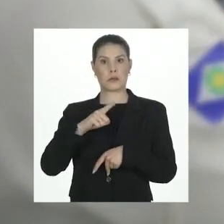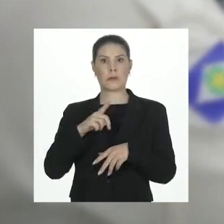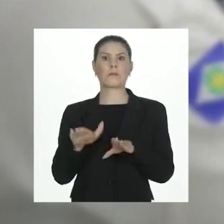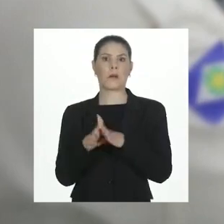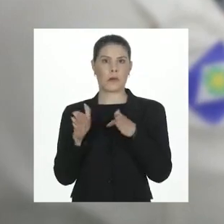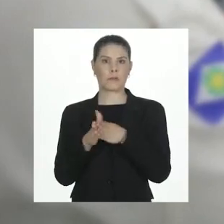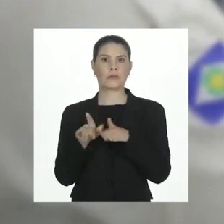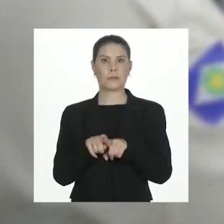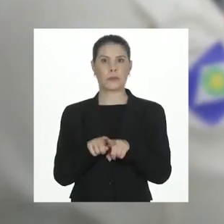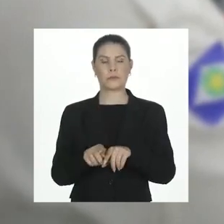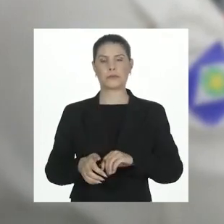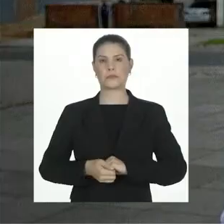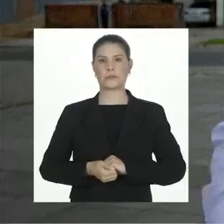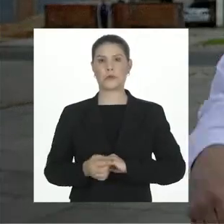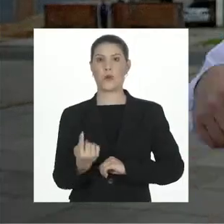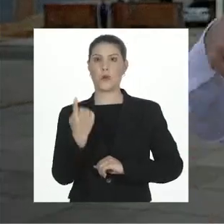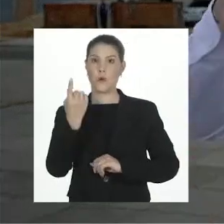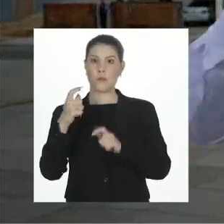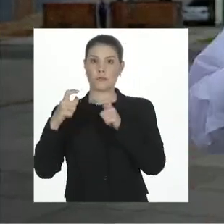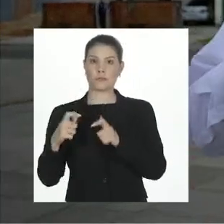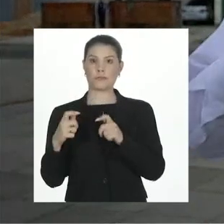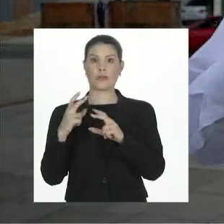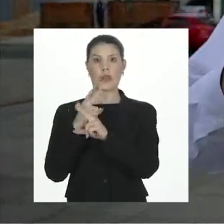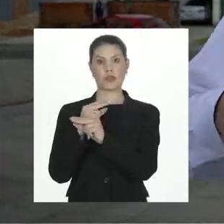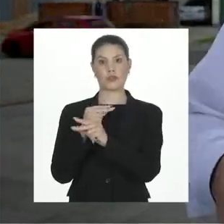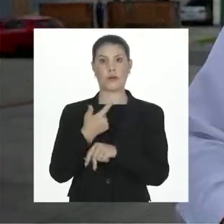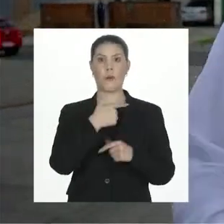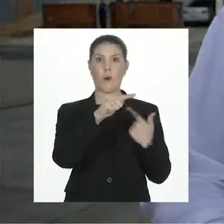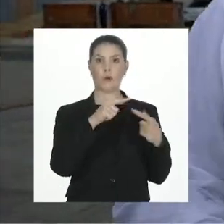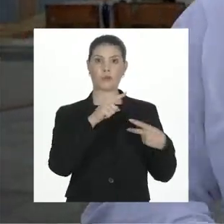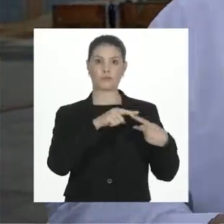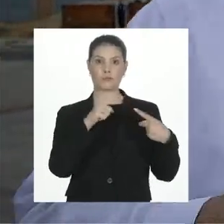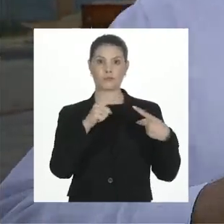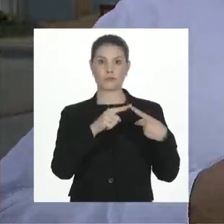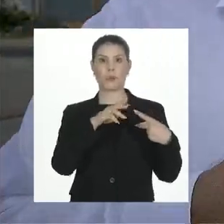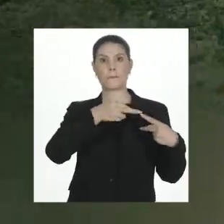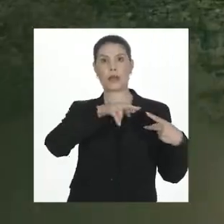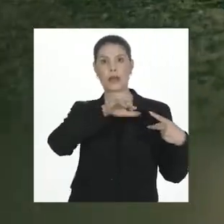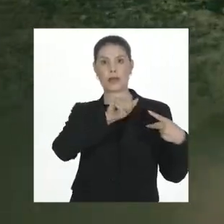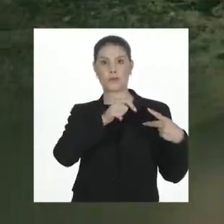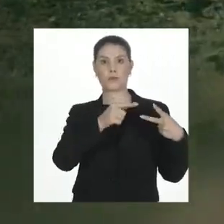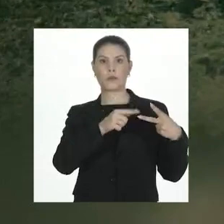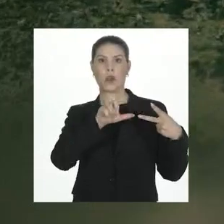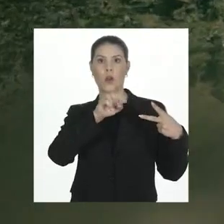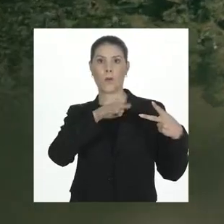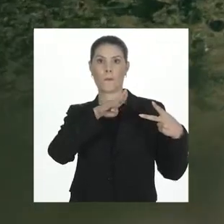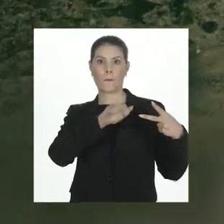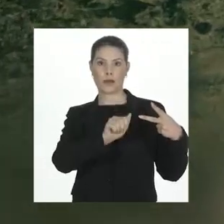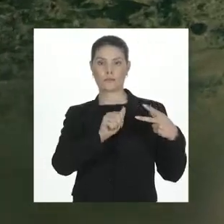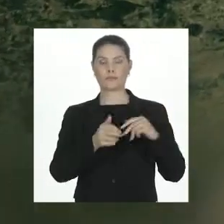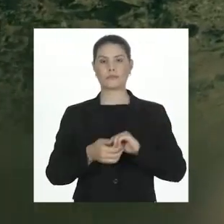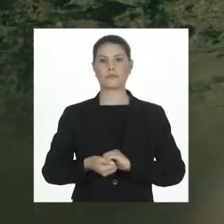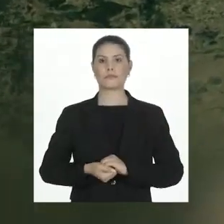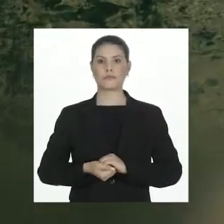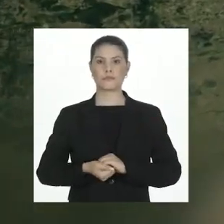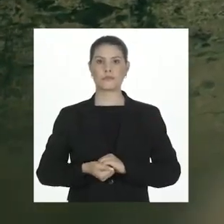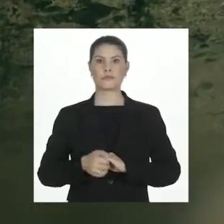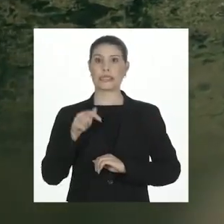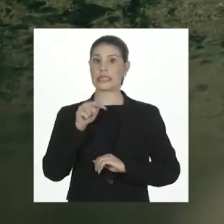populosas e carentes de Porto Alegre. Uma aqui na Restinga, e as outras no Mário Quintana e na Lomba do Pinheiro.